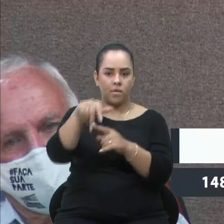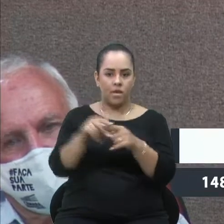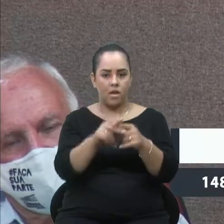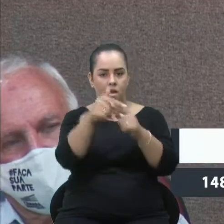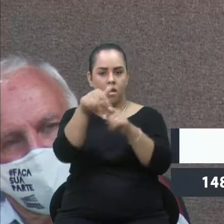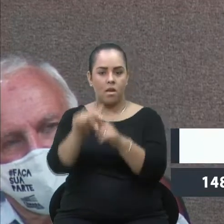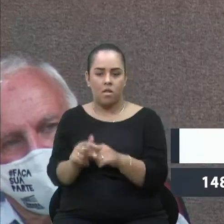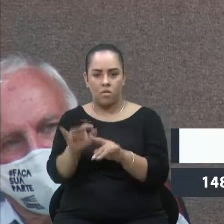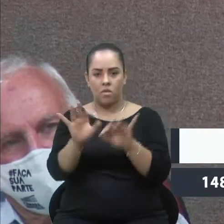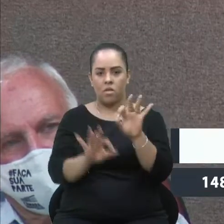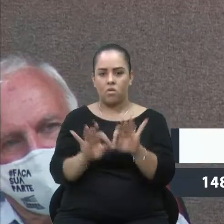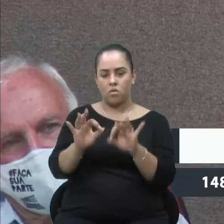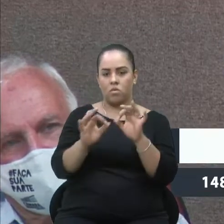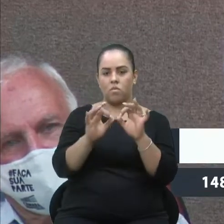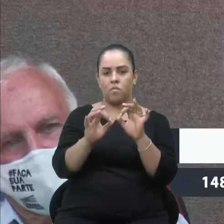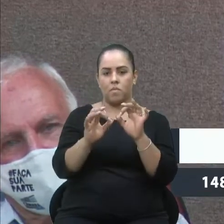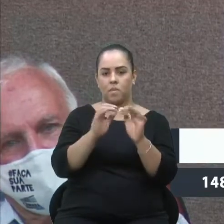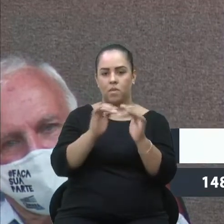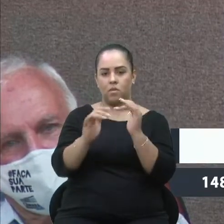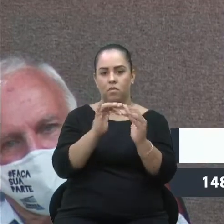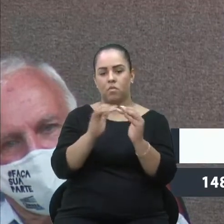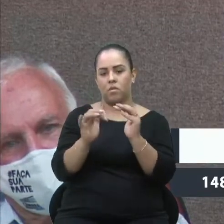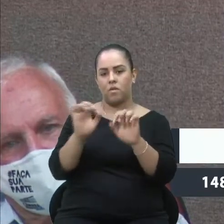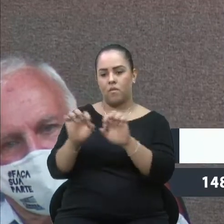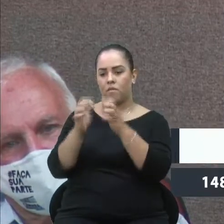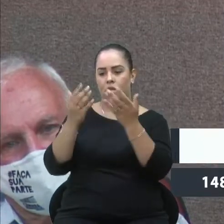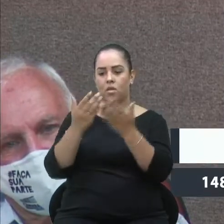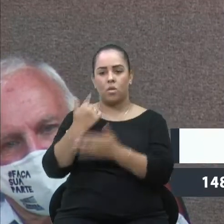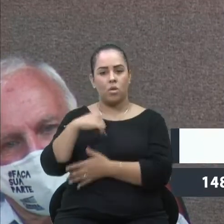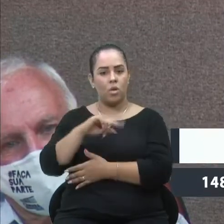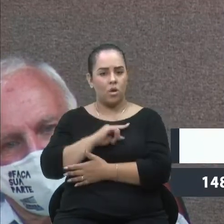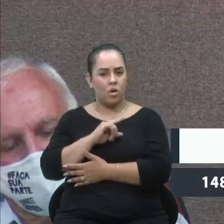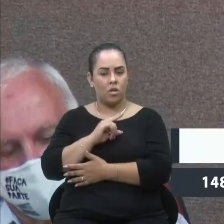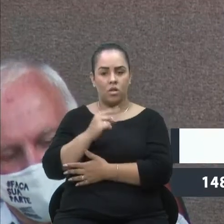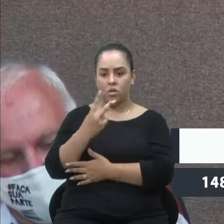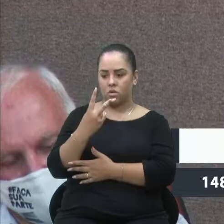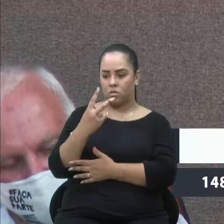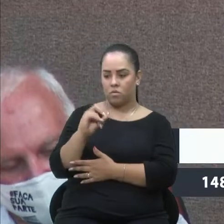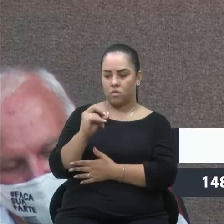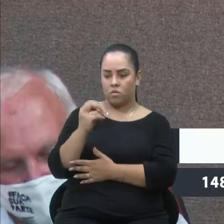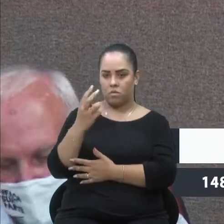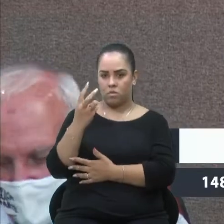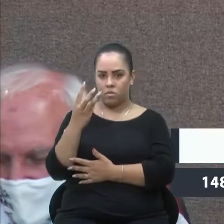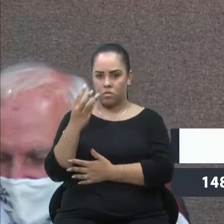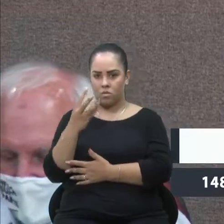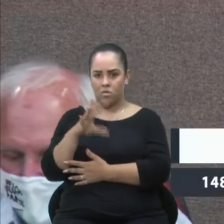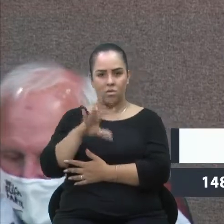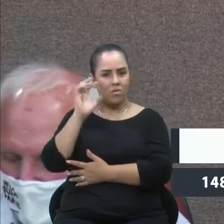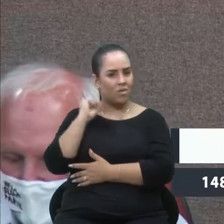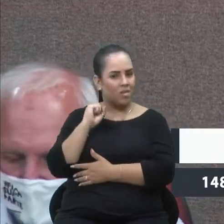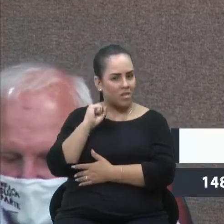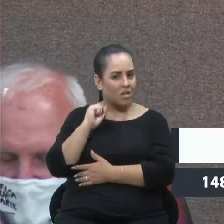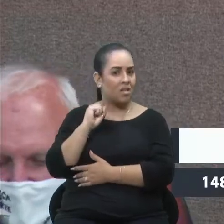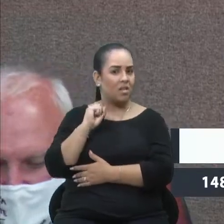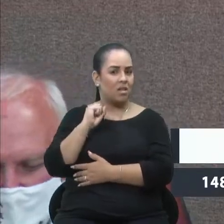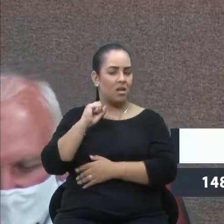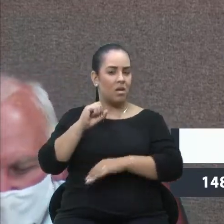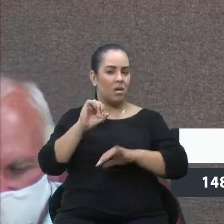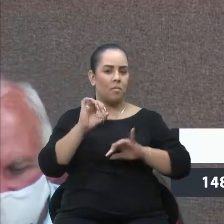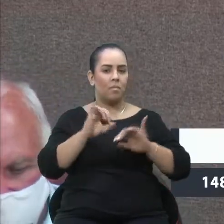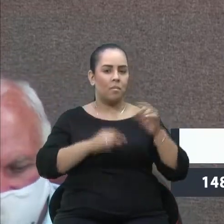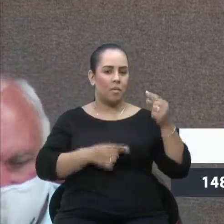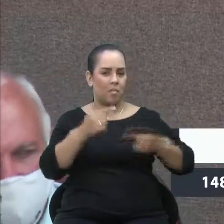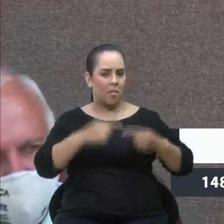eventos e assim por diante. Há muito tempo, desde 2014, a gente escuta esse debate. Na legislação